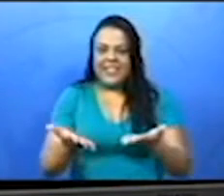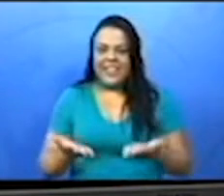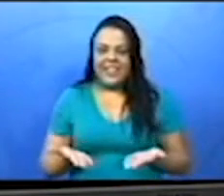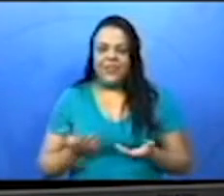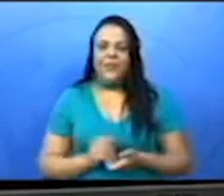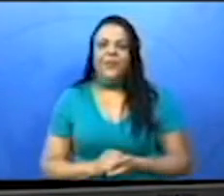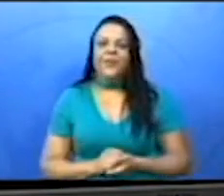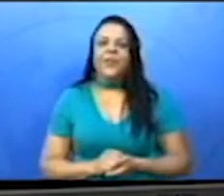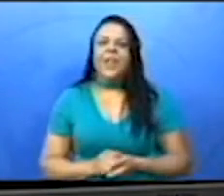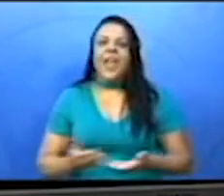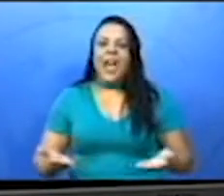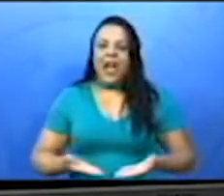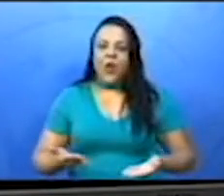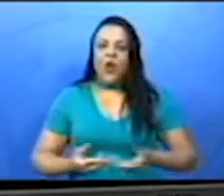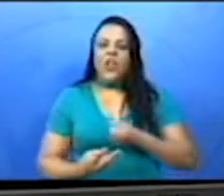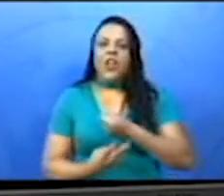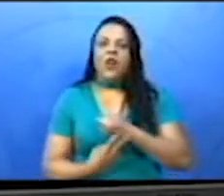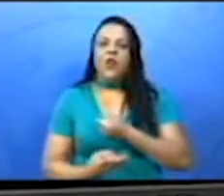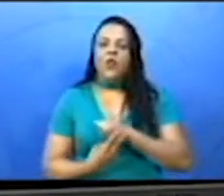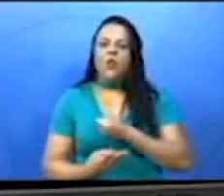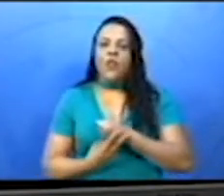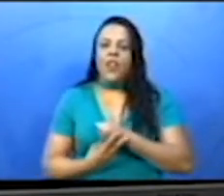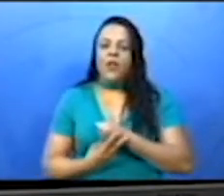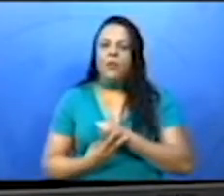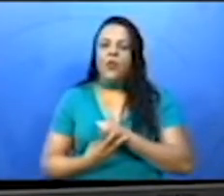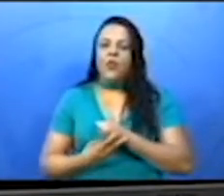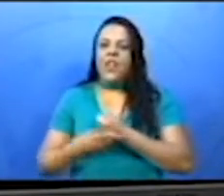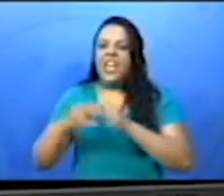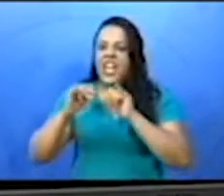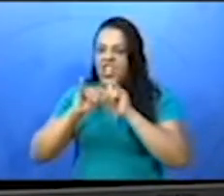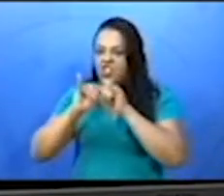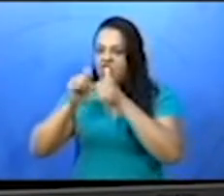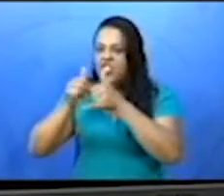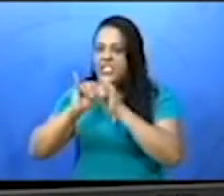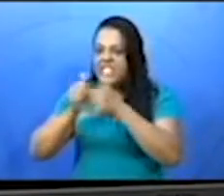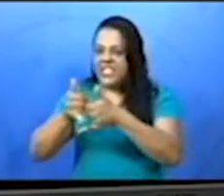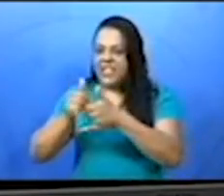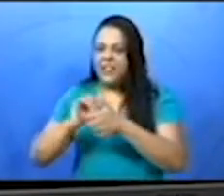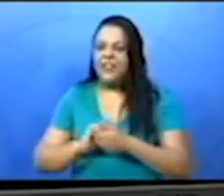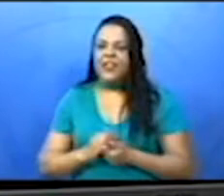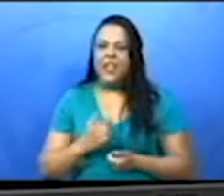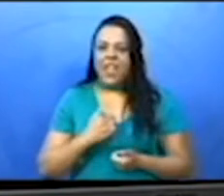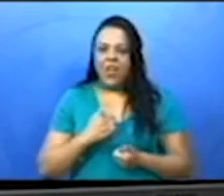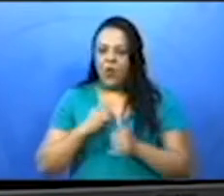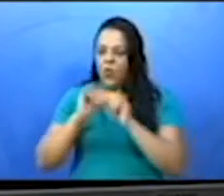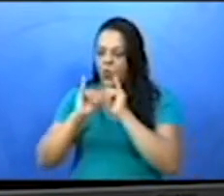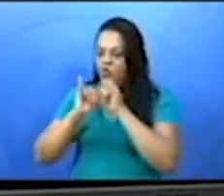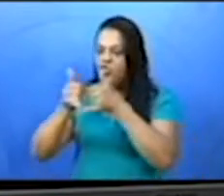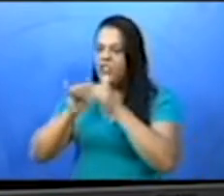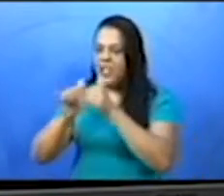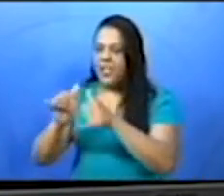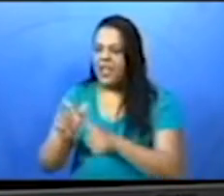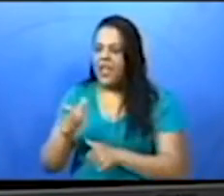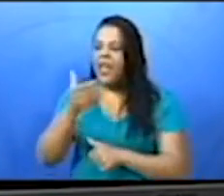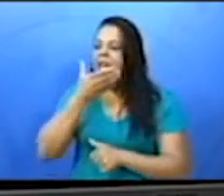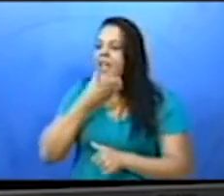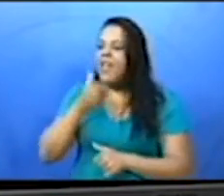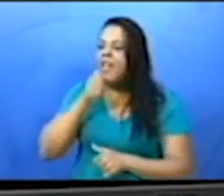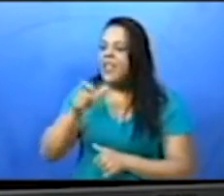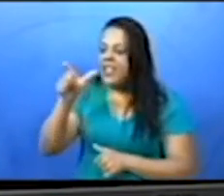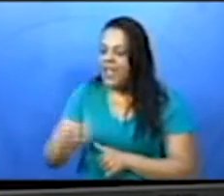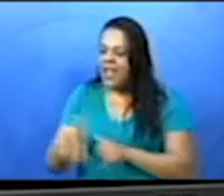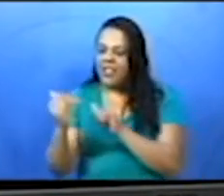dizer. Refazer, eu direi, ele ou ela trará, nós diremos,